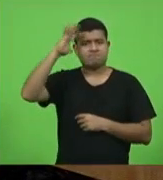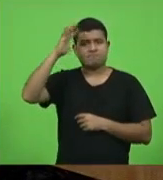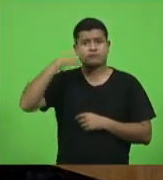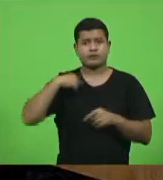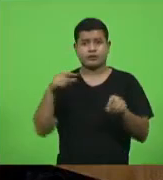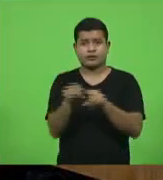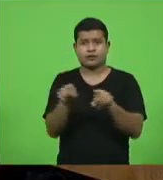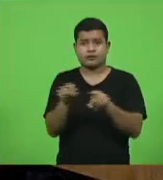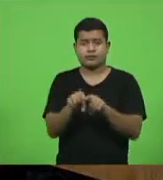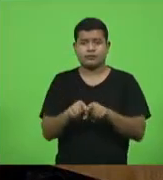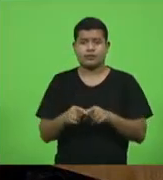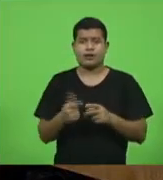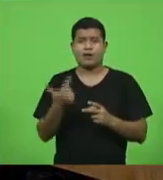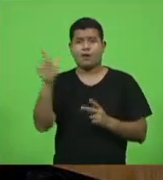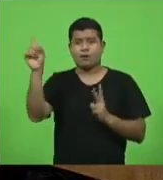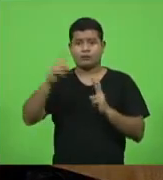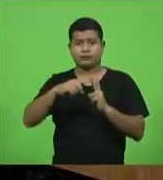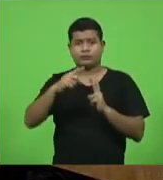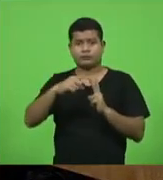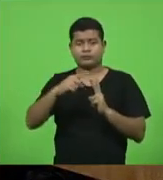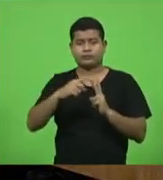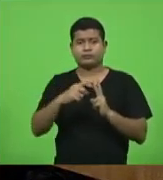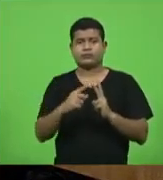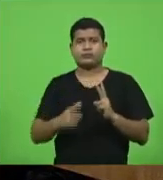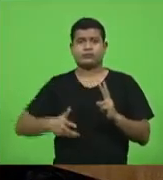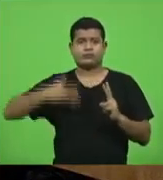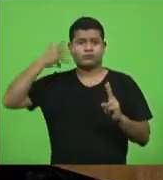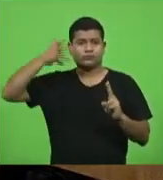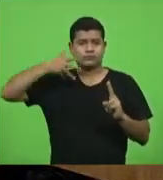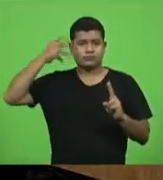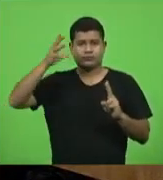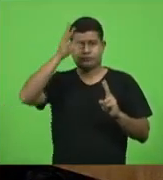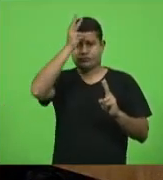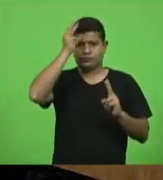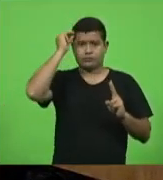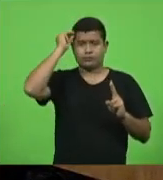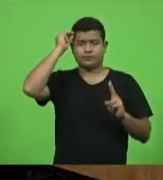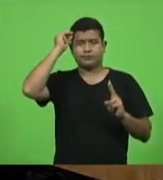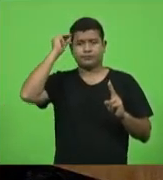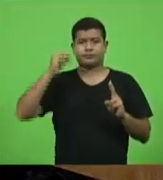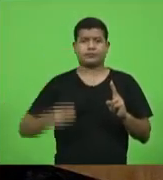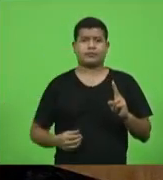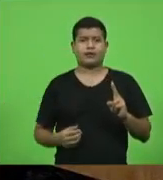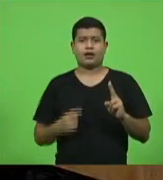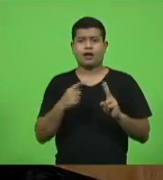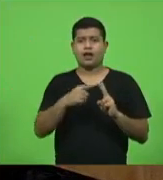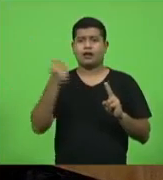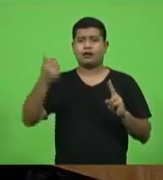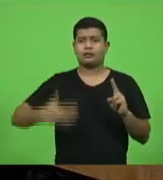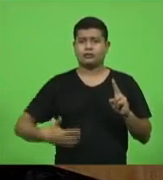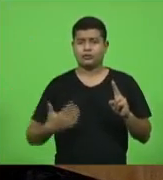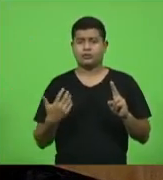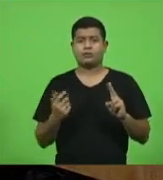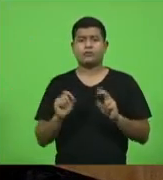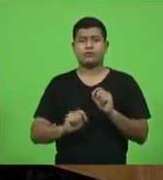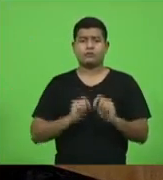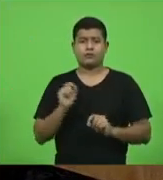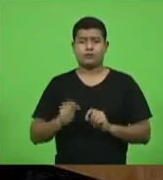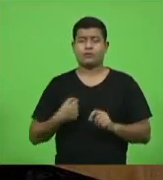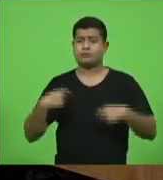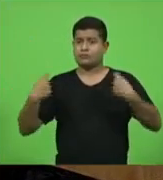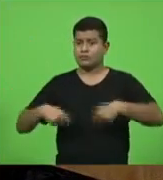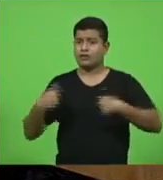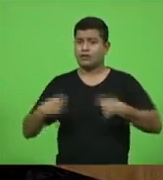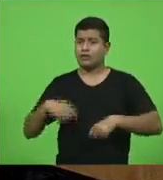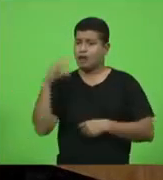ao discurso da deputada Luciane Carminati com relação a necessidade de recuperação